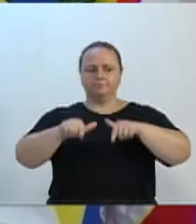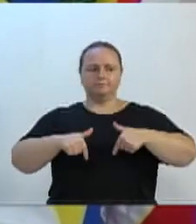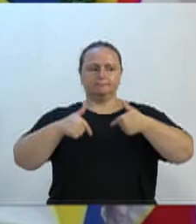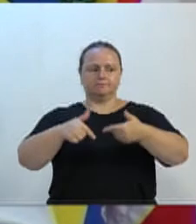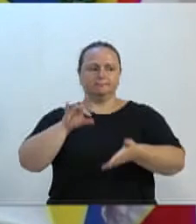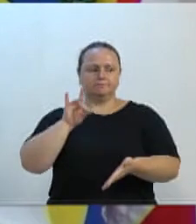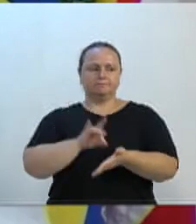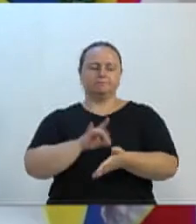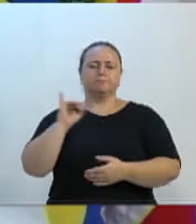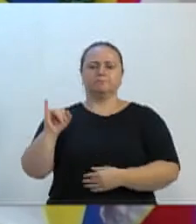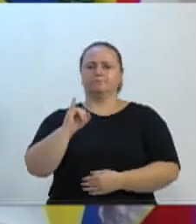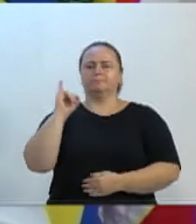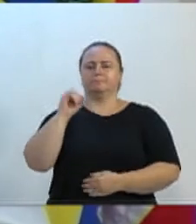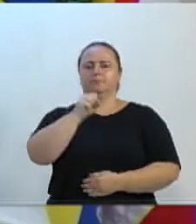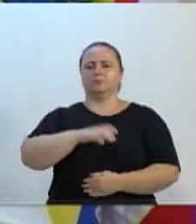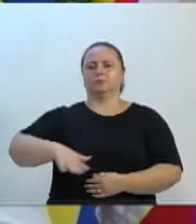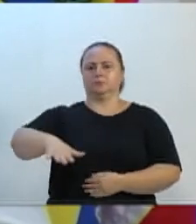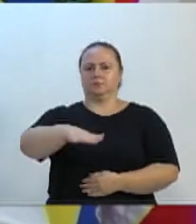com nossa sociedade.